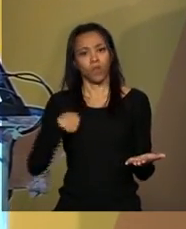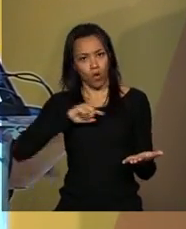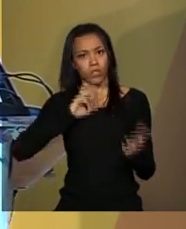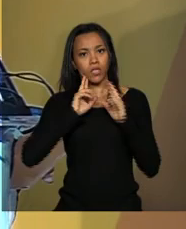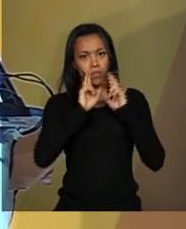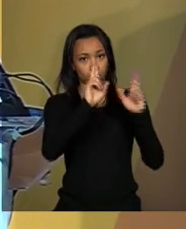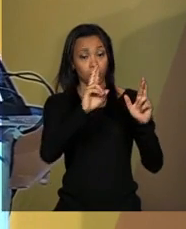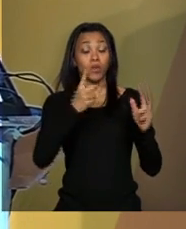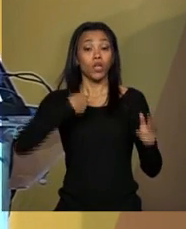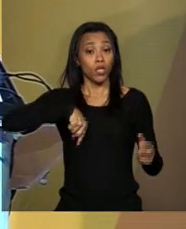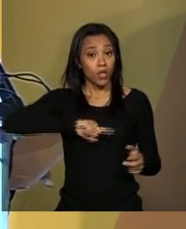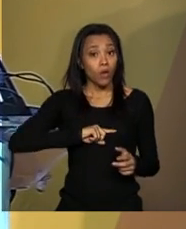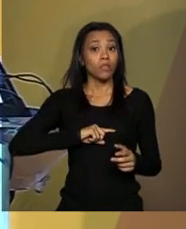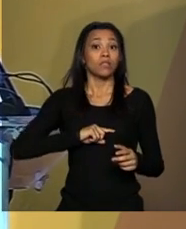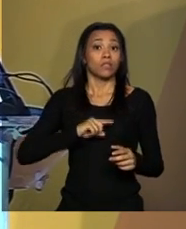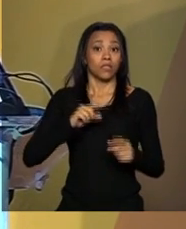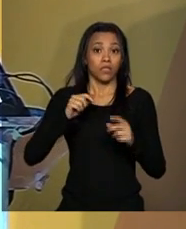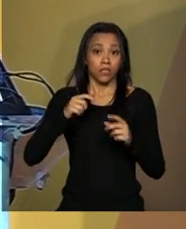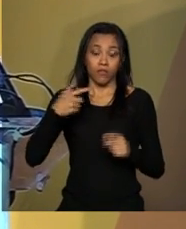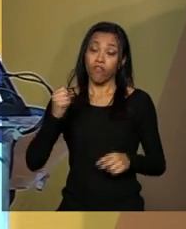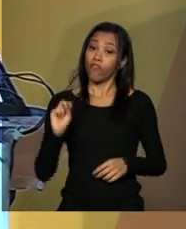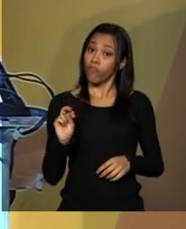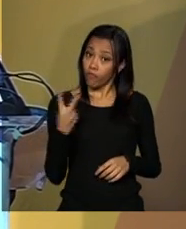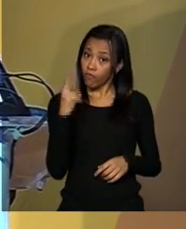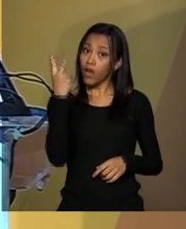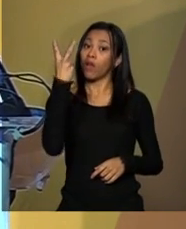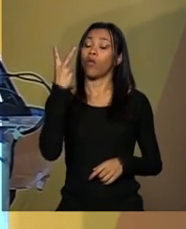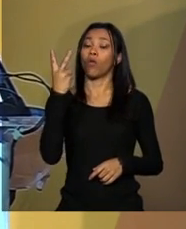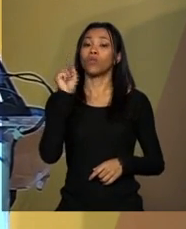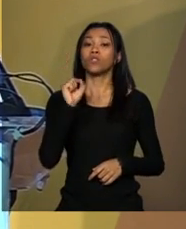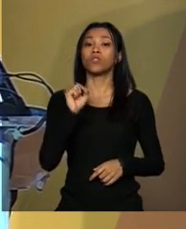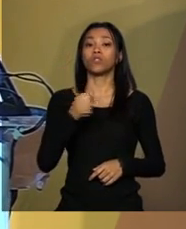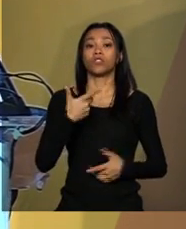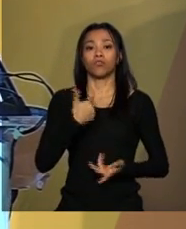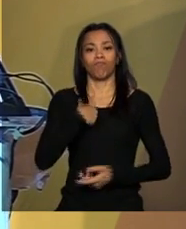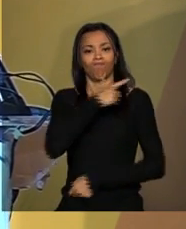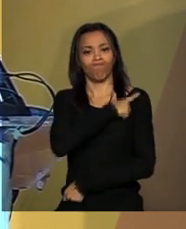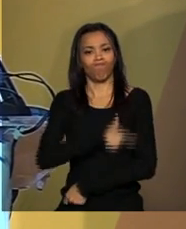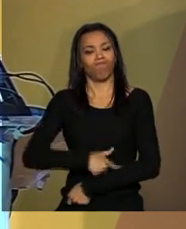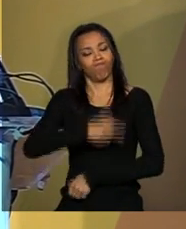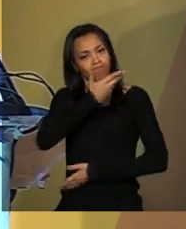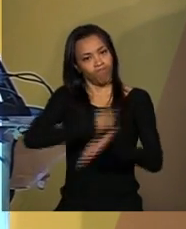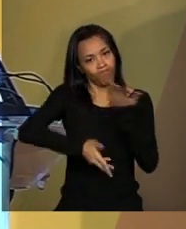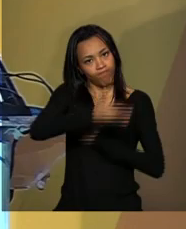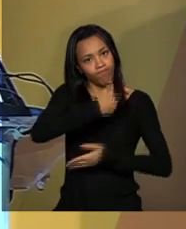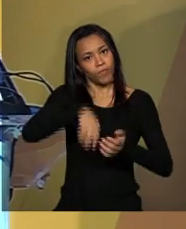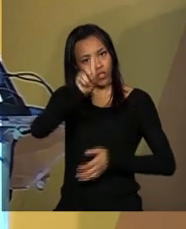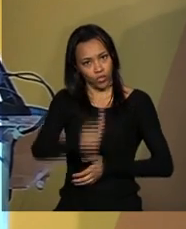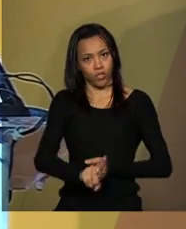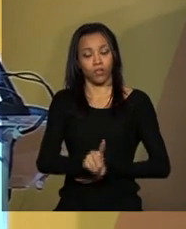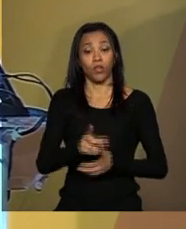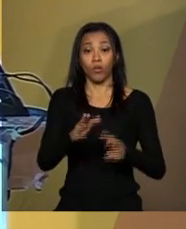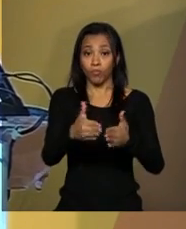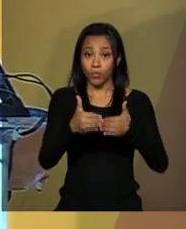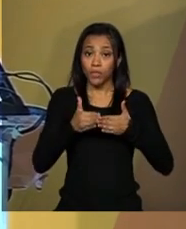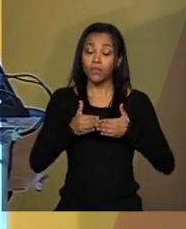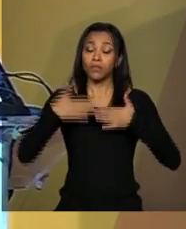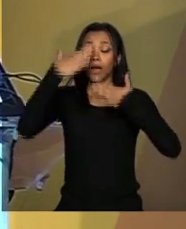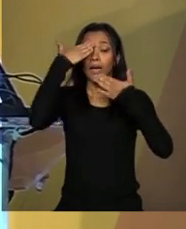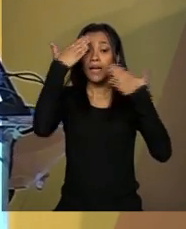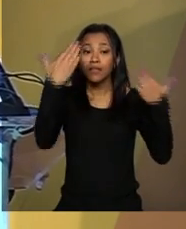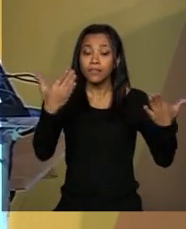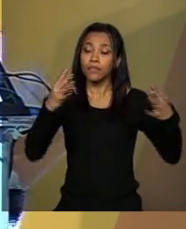dos nossos valores civilizatórios e democráticos. Por isso, eu queria agradecer a atenção dos senhores,